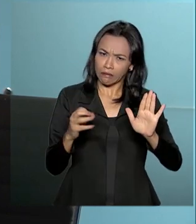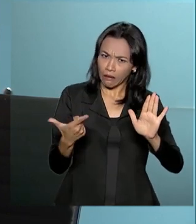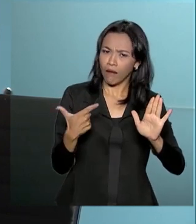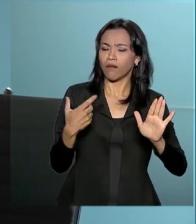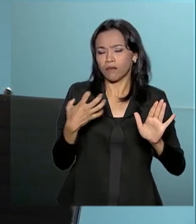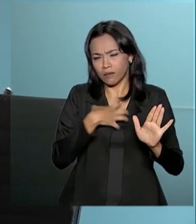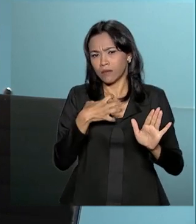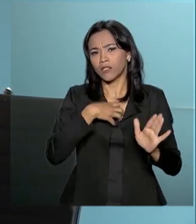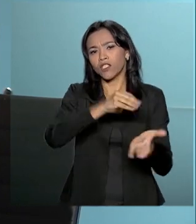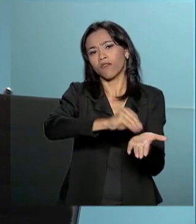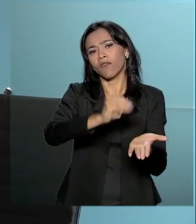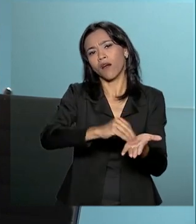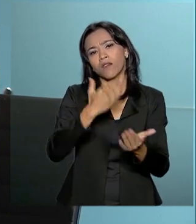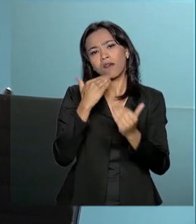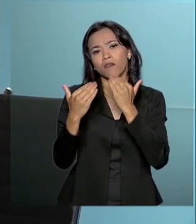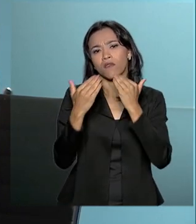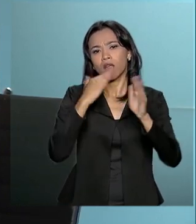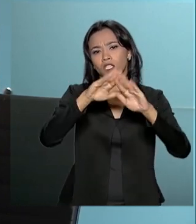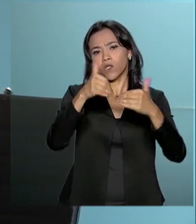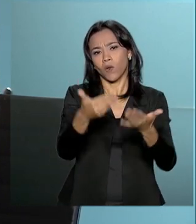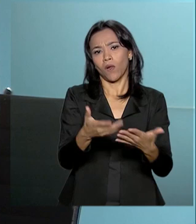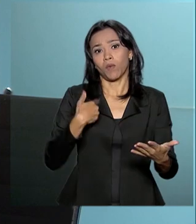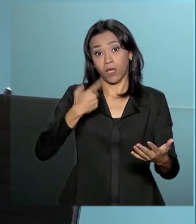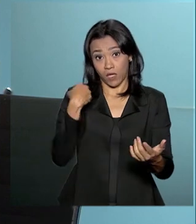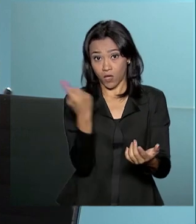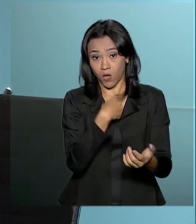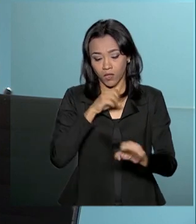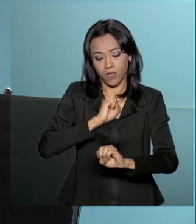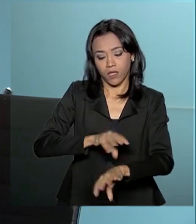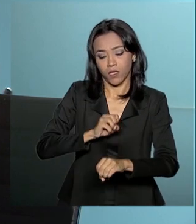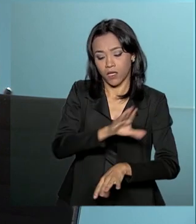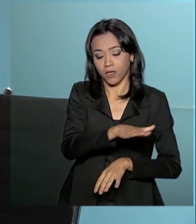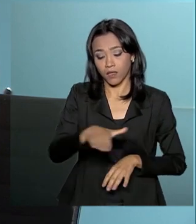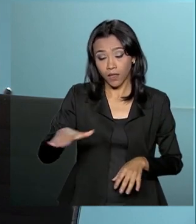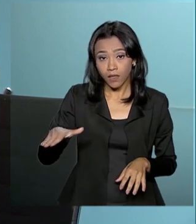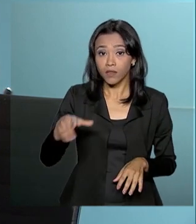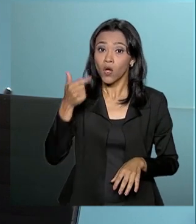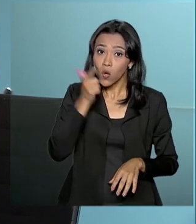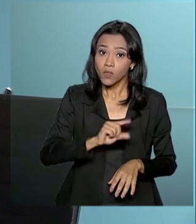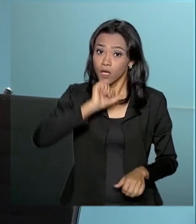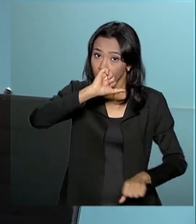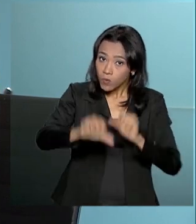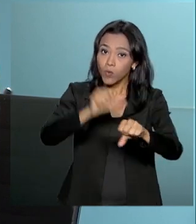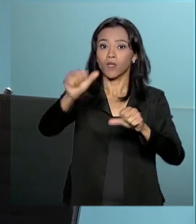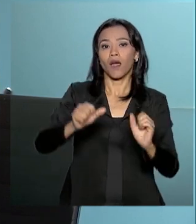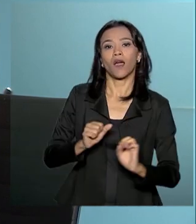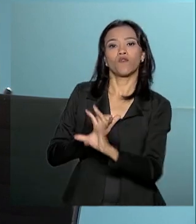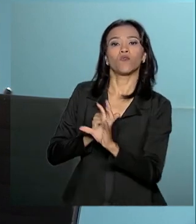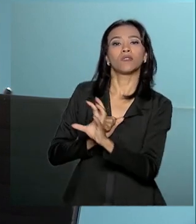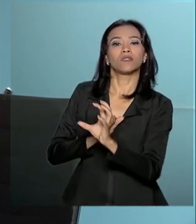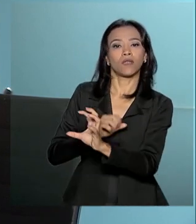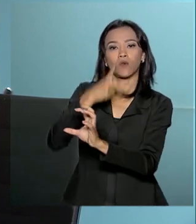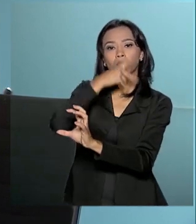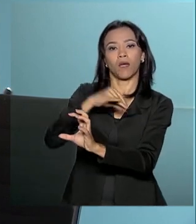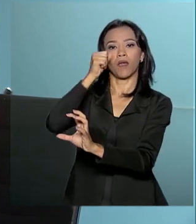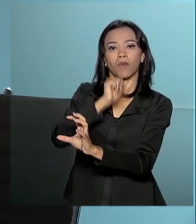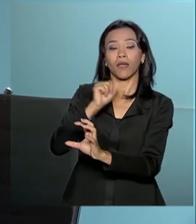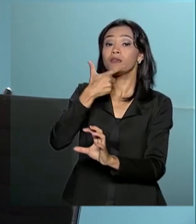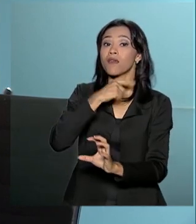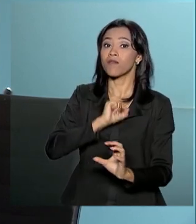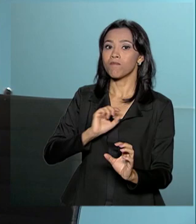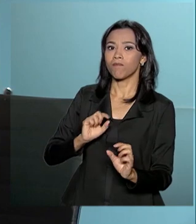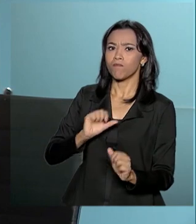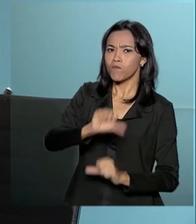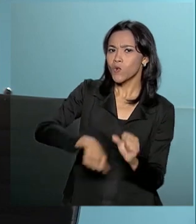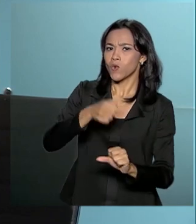nisso nas escolas. Eu falo que além da gente educar as crianças, a gente consegue modificar a realidade dos pais, porque eu falo que a única pessoa que modifica um